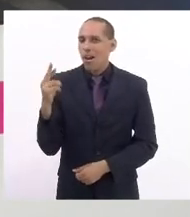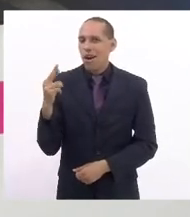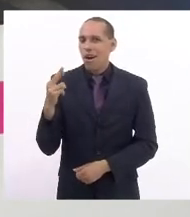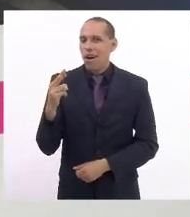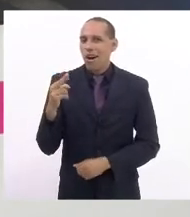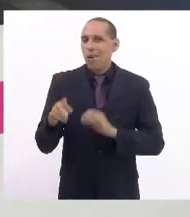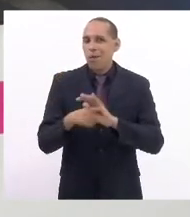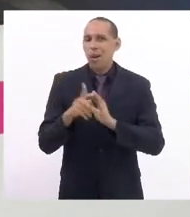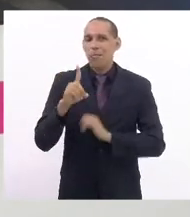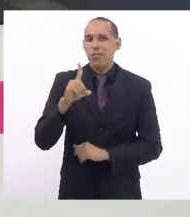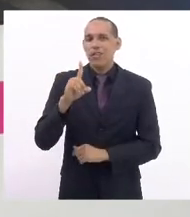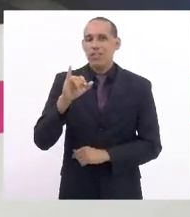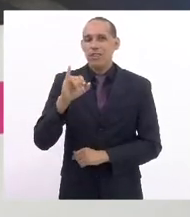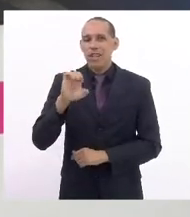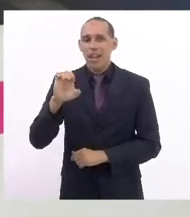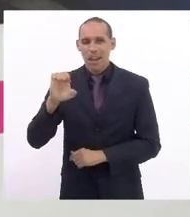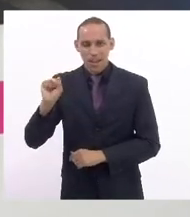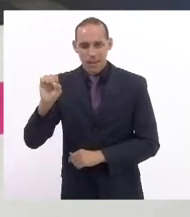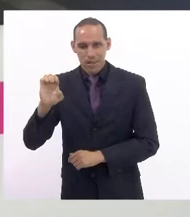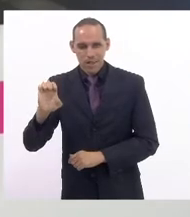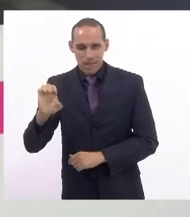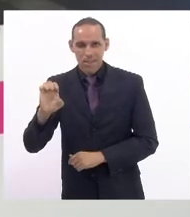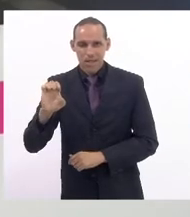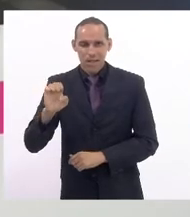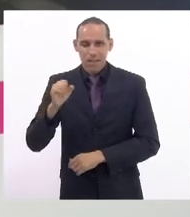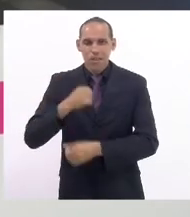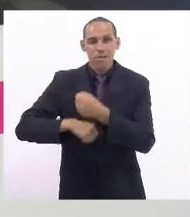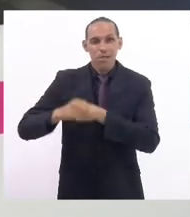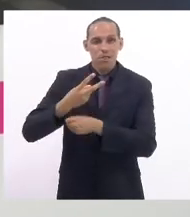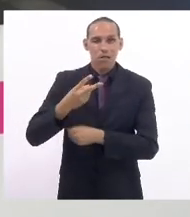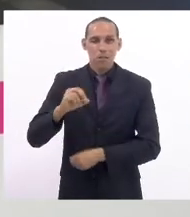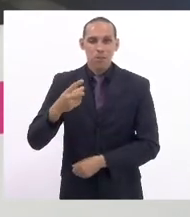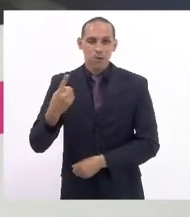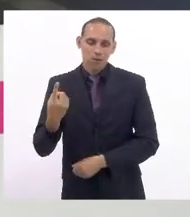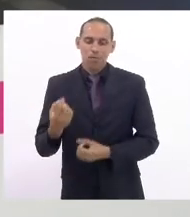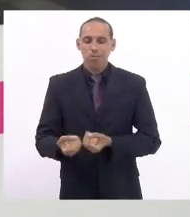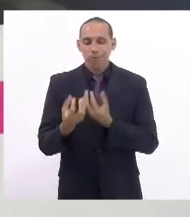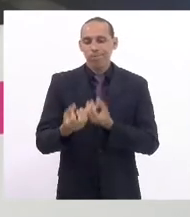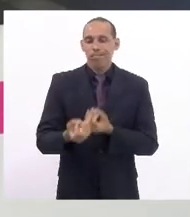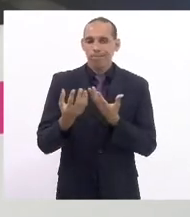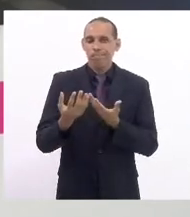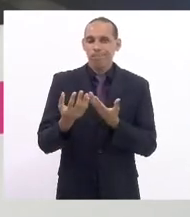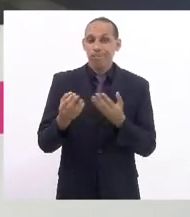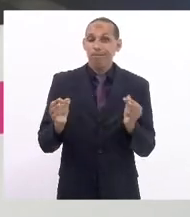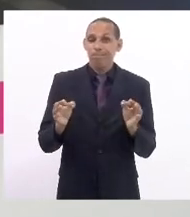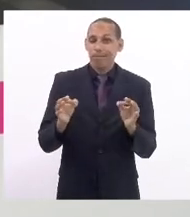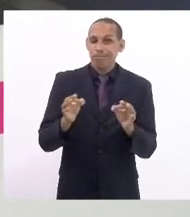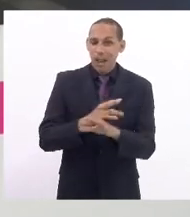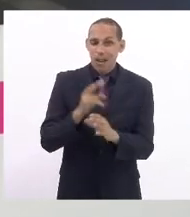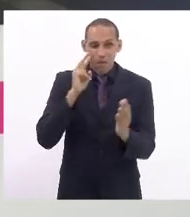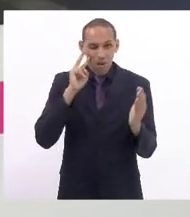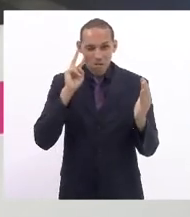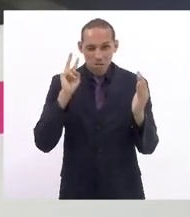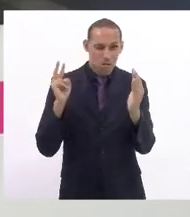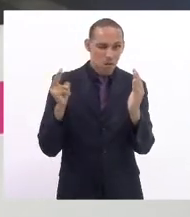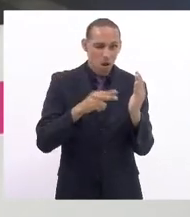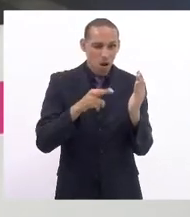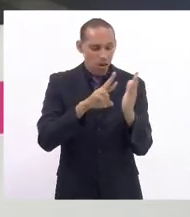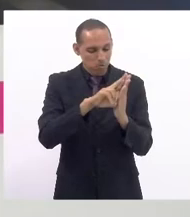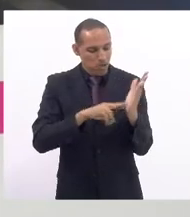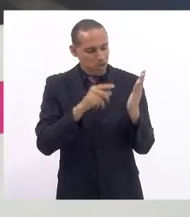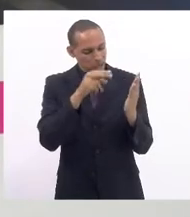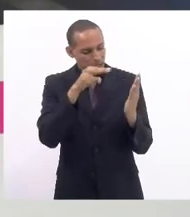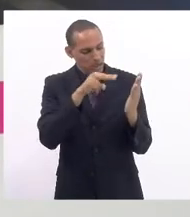de 2021 e finalizando quando a gente olha para esses números olha para as